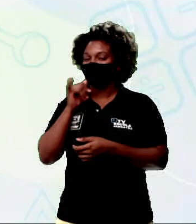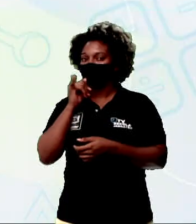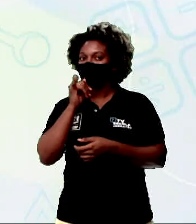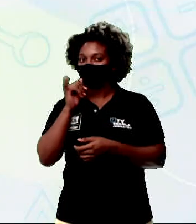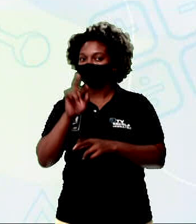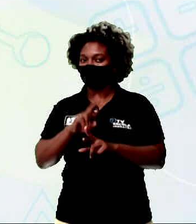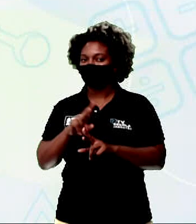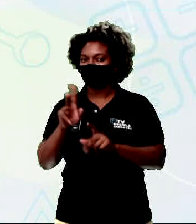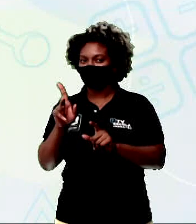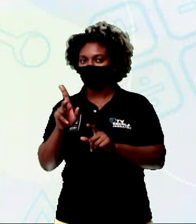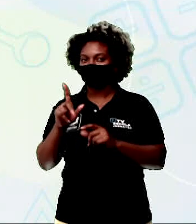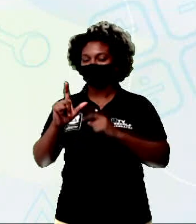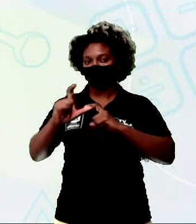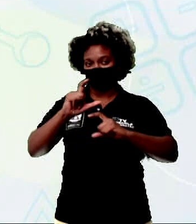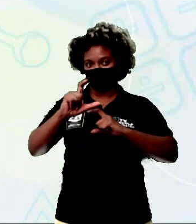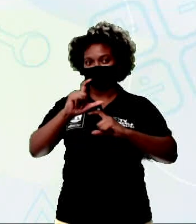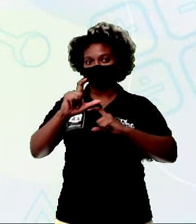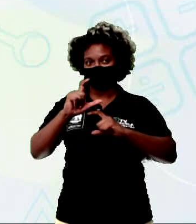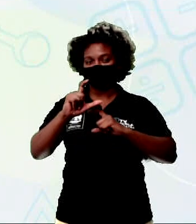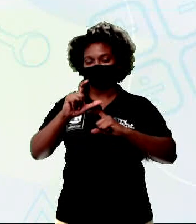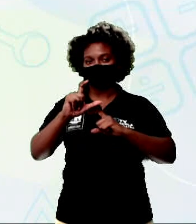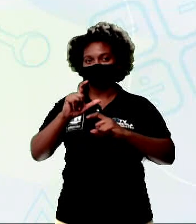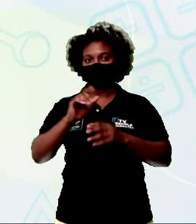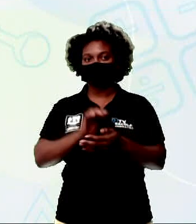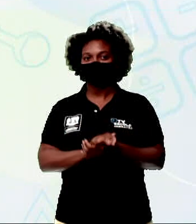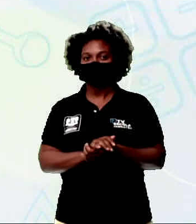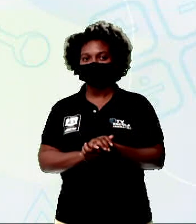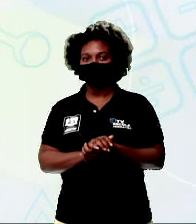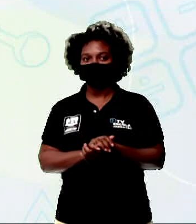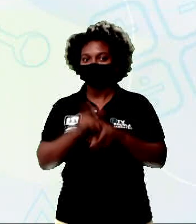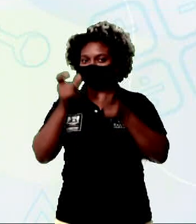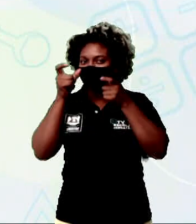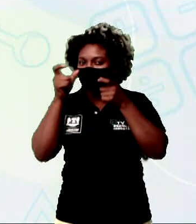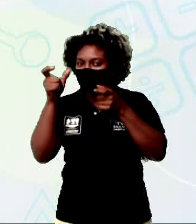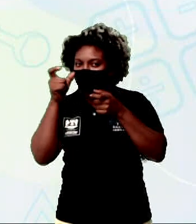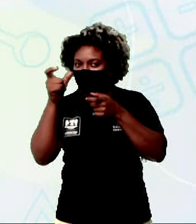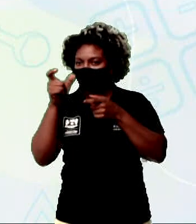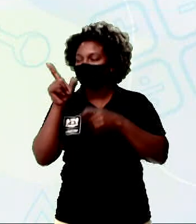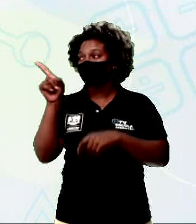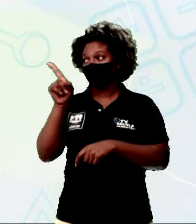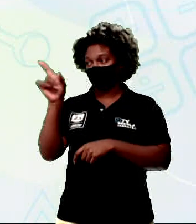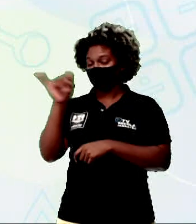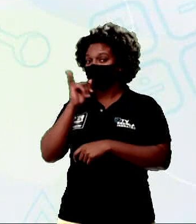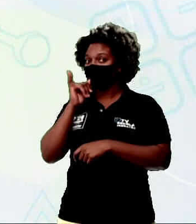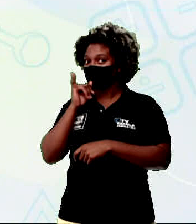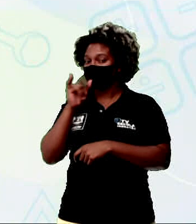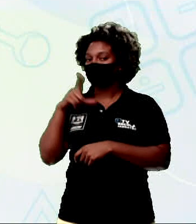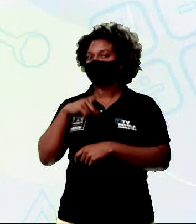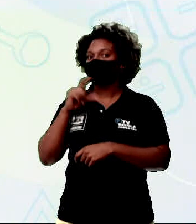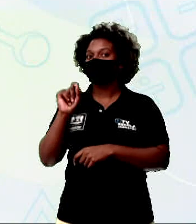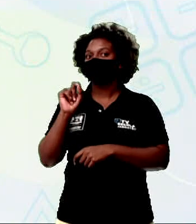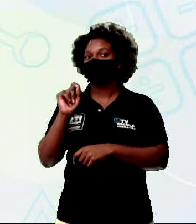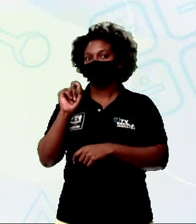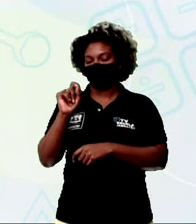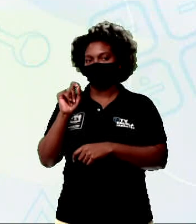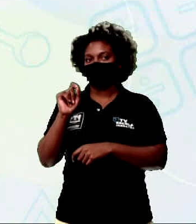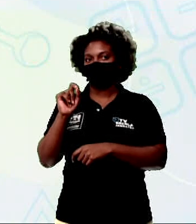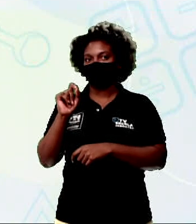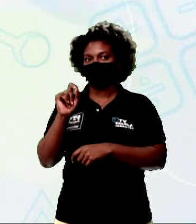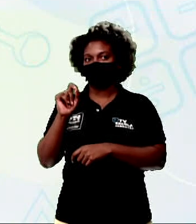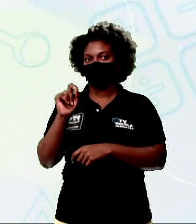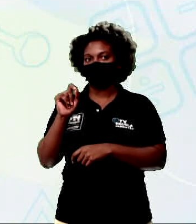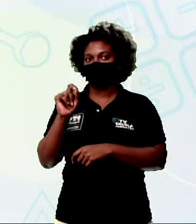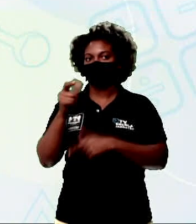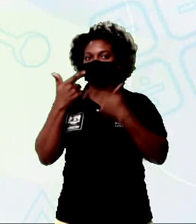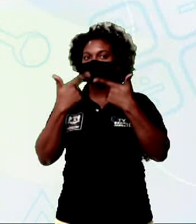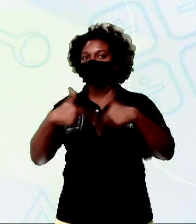um outro HQ, Calvin Arudo. Preste atenção que, neste caso, nós temos uma linguagem